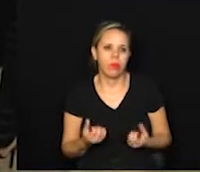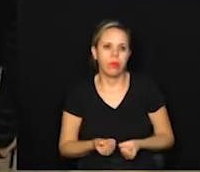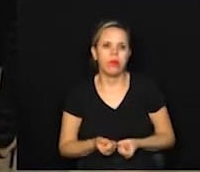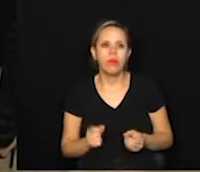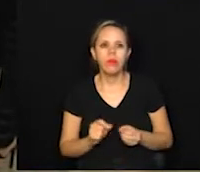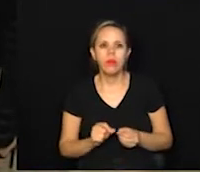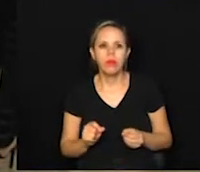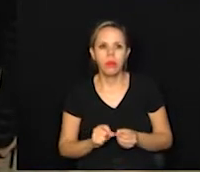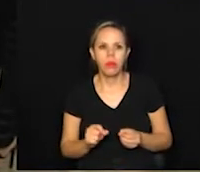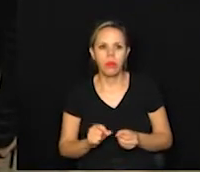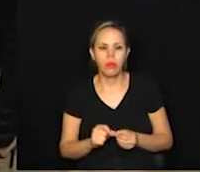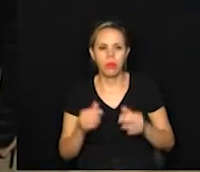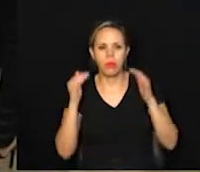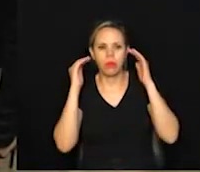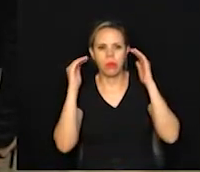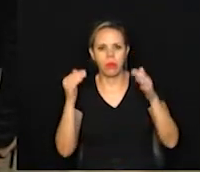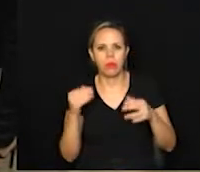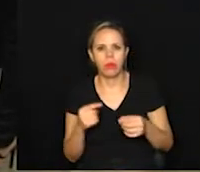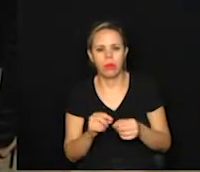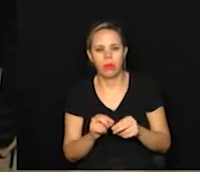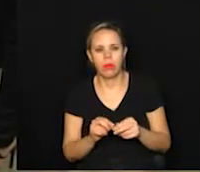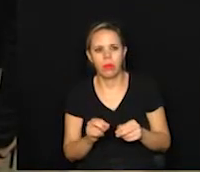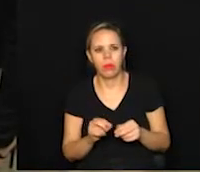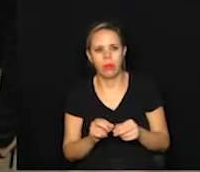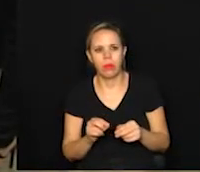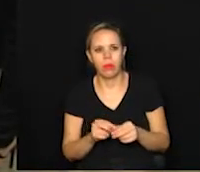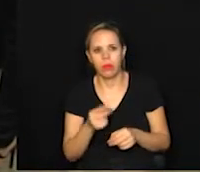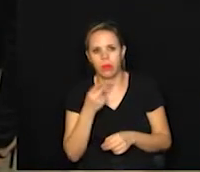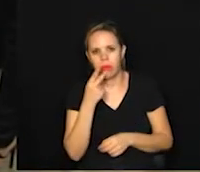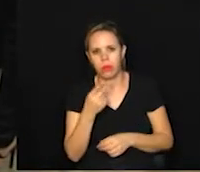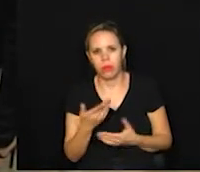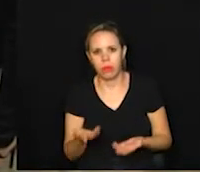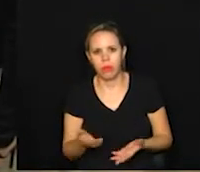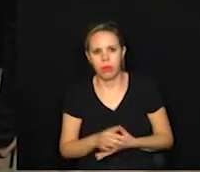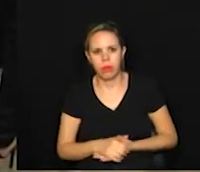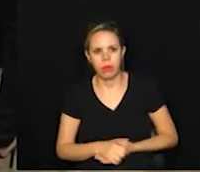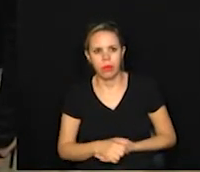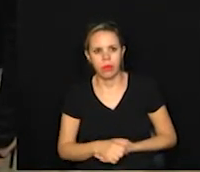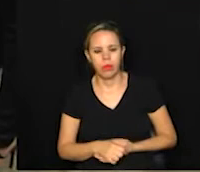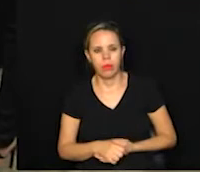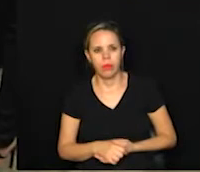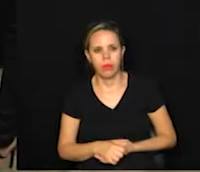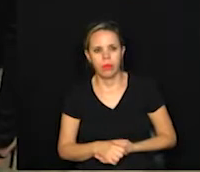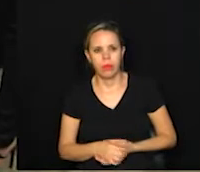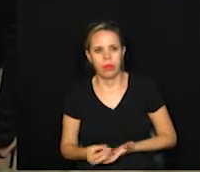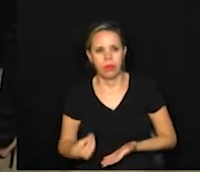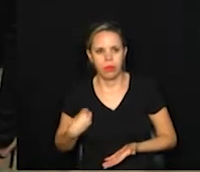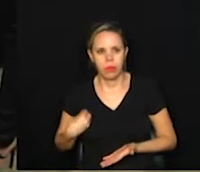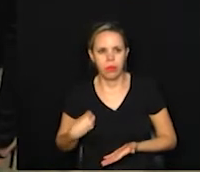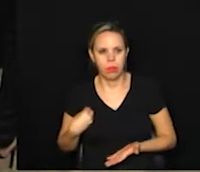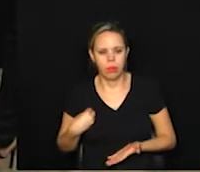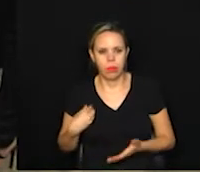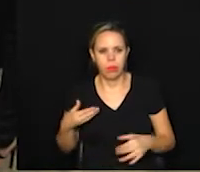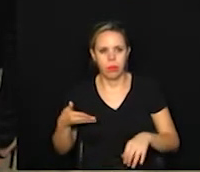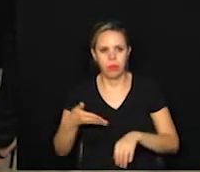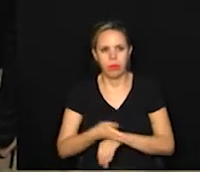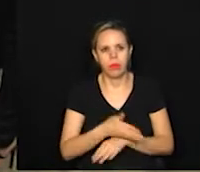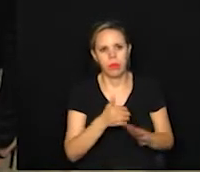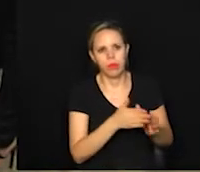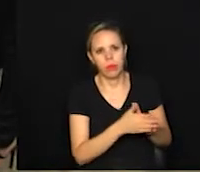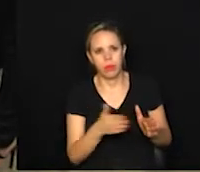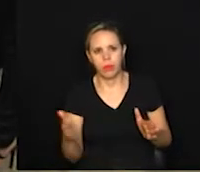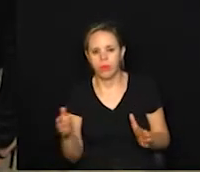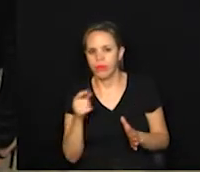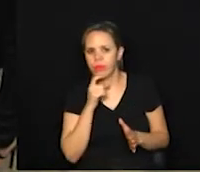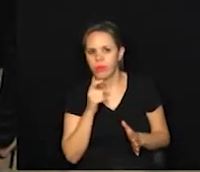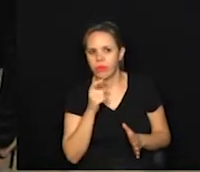fazer a nossa parte. Por falar em fazer a nossa parte, nós estamos entrando naquele período mais